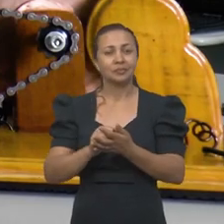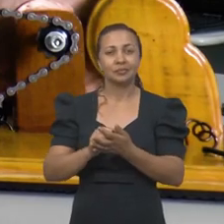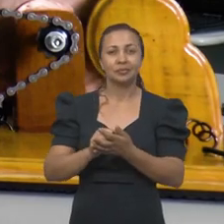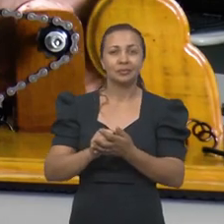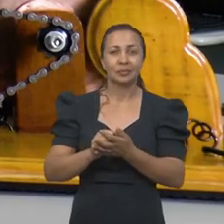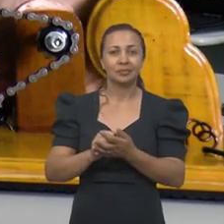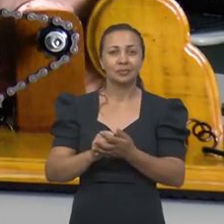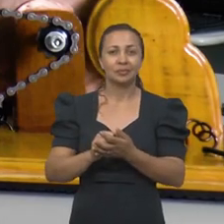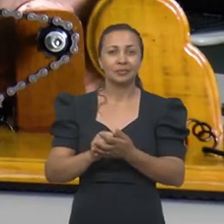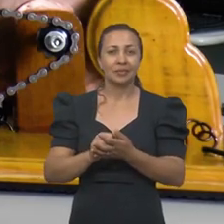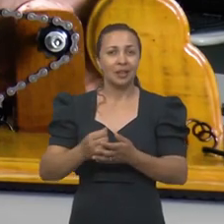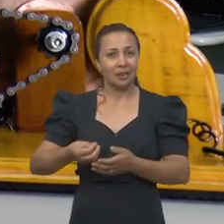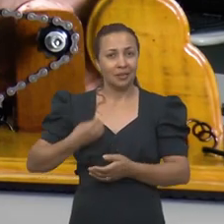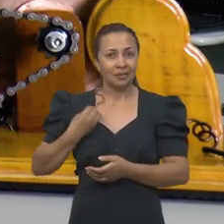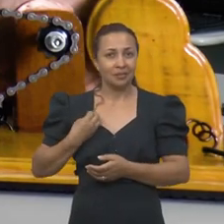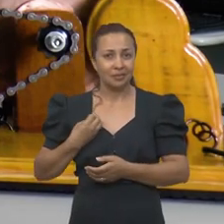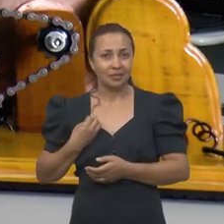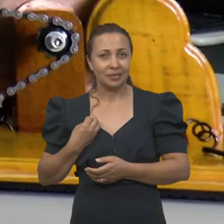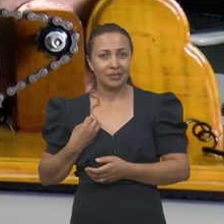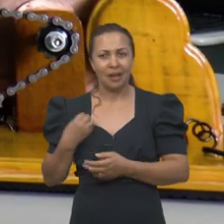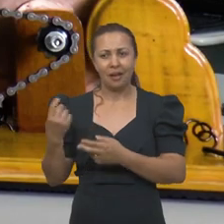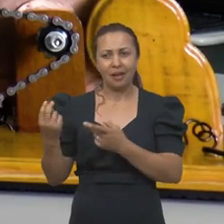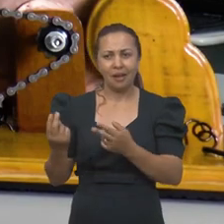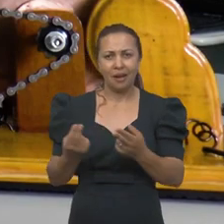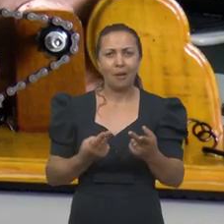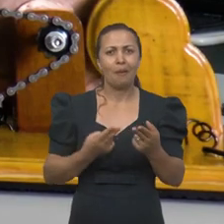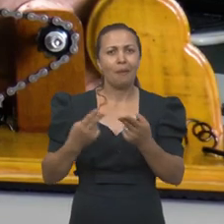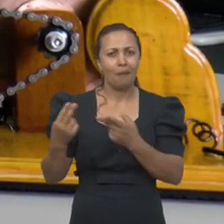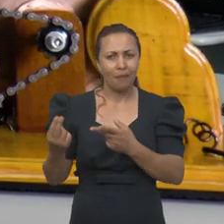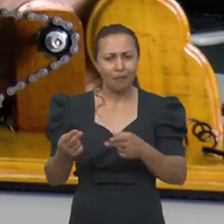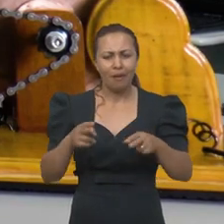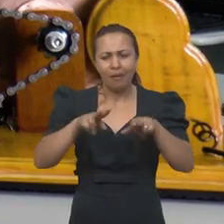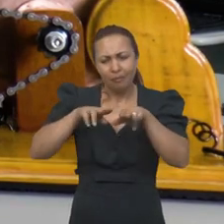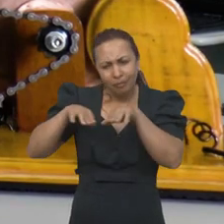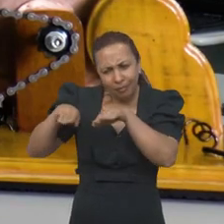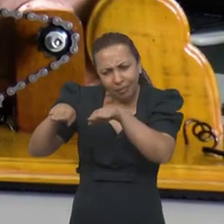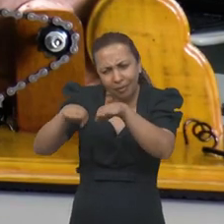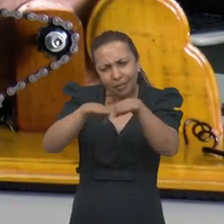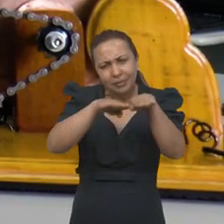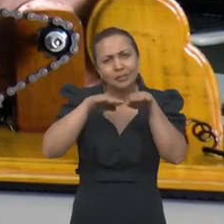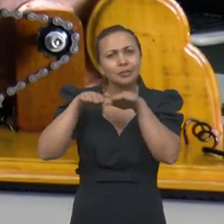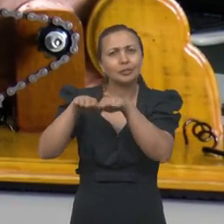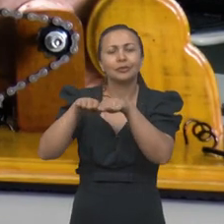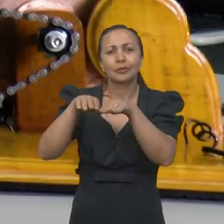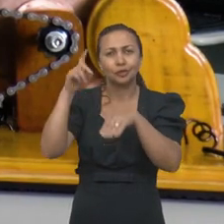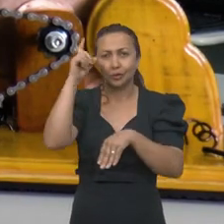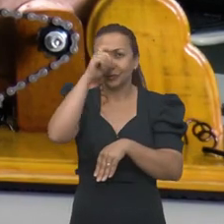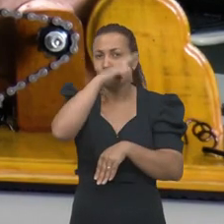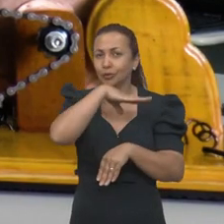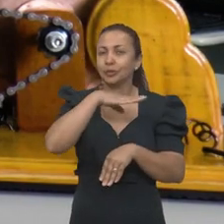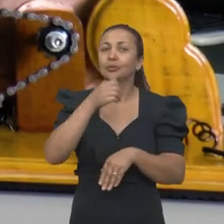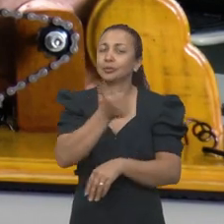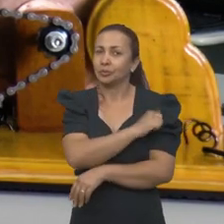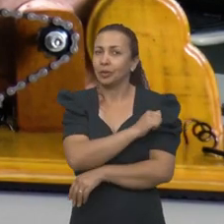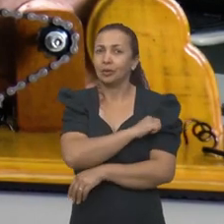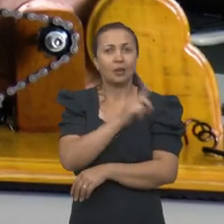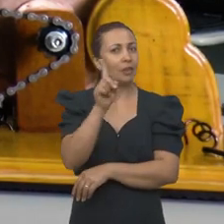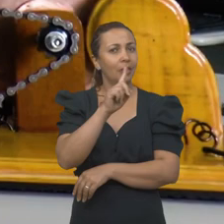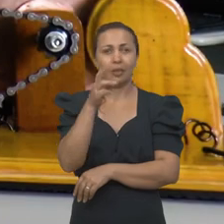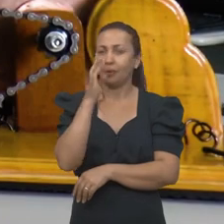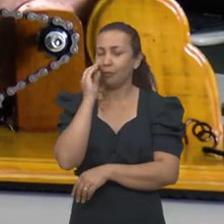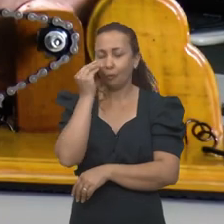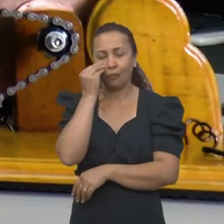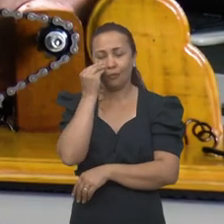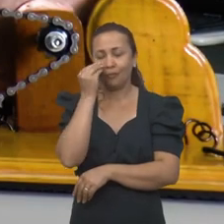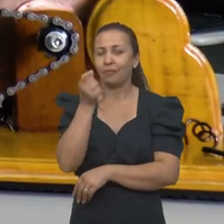está no mesmo nível de dificuldade do aluno, que ele não viu